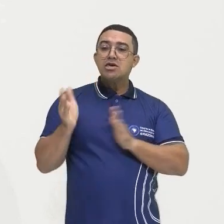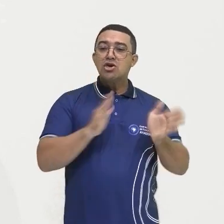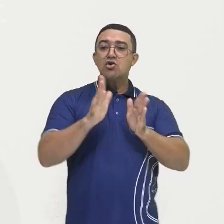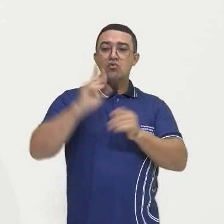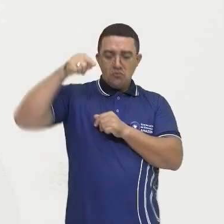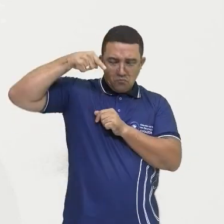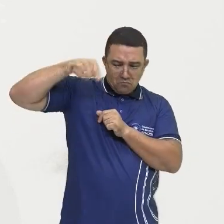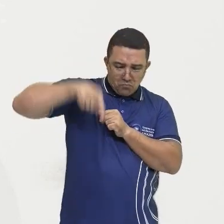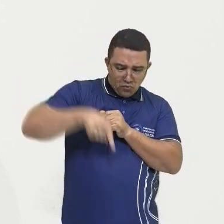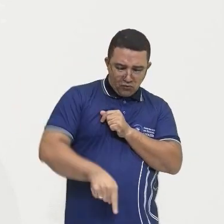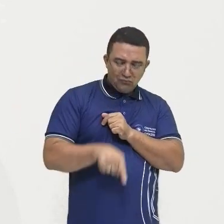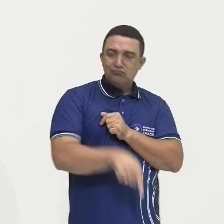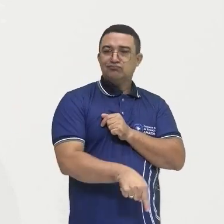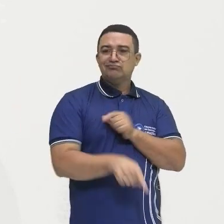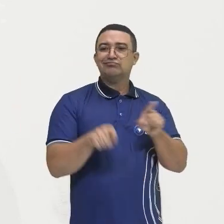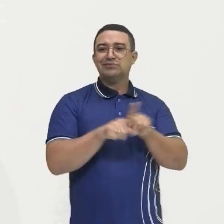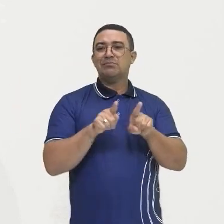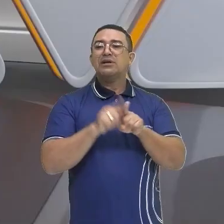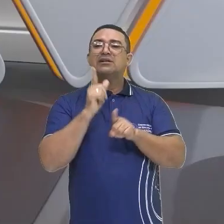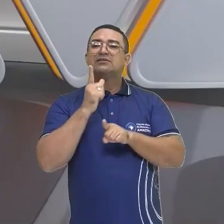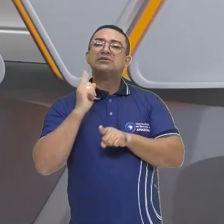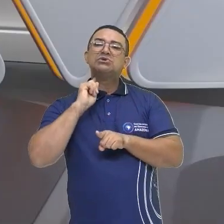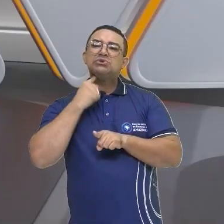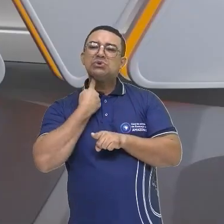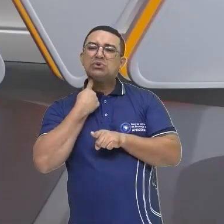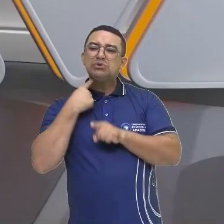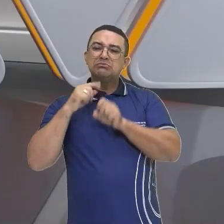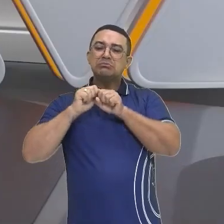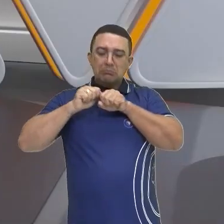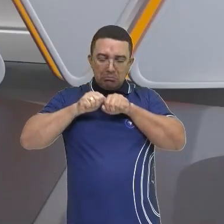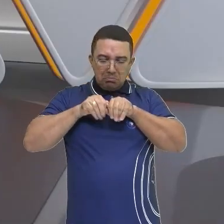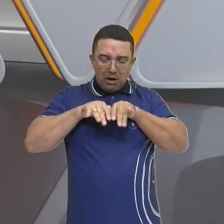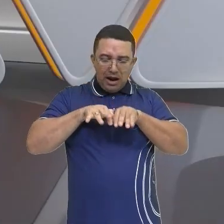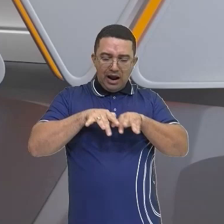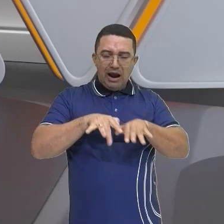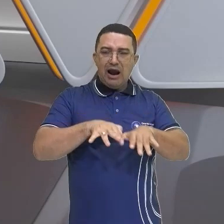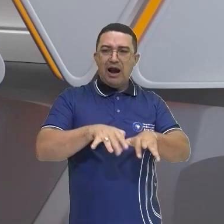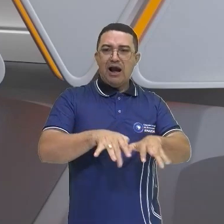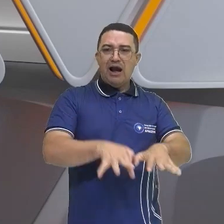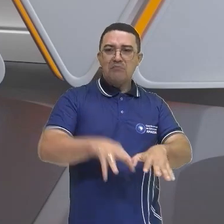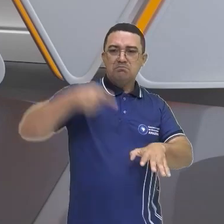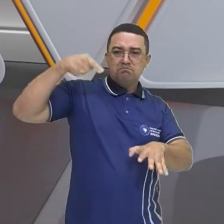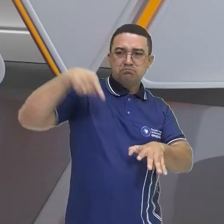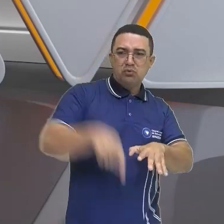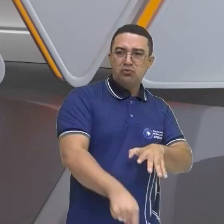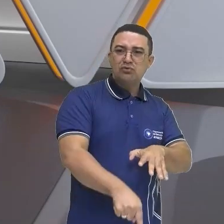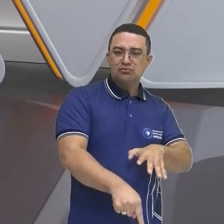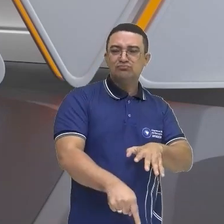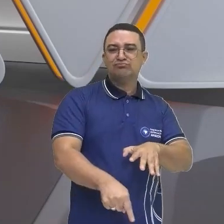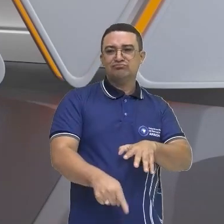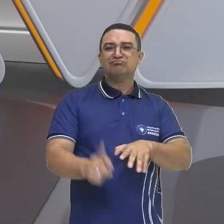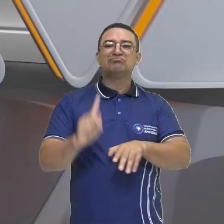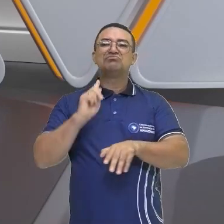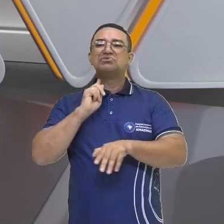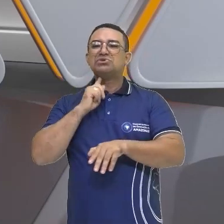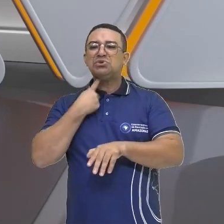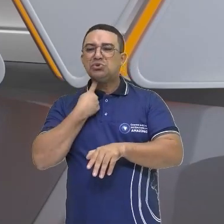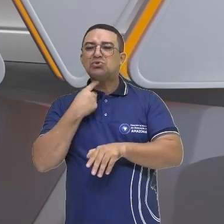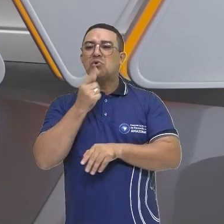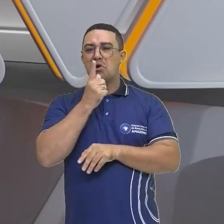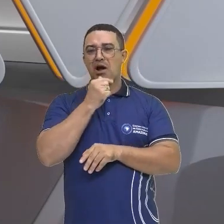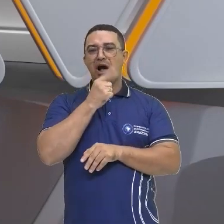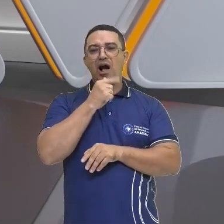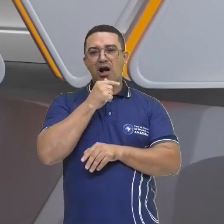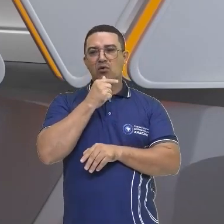Justamente pela essa questão do saneamento básico, para onde vai escoar ali aquele esgoto, vai acabar